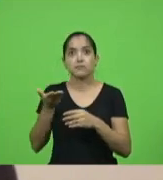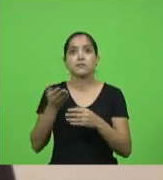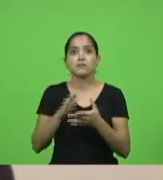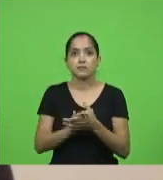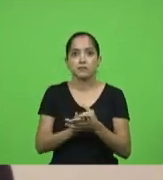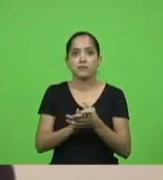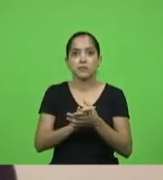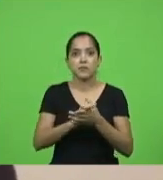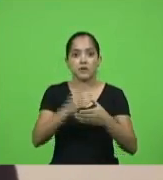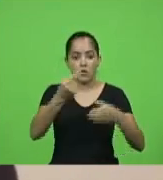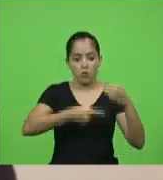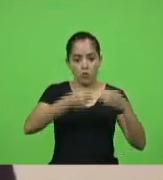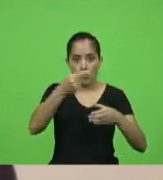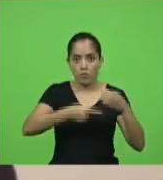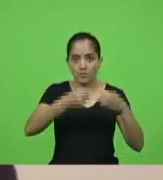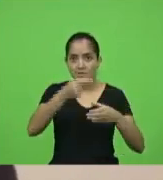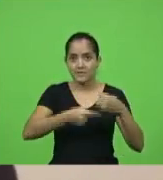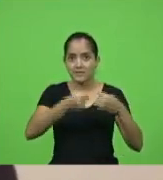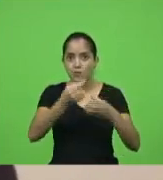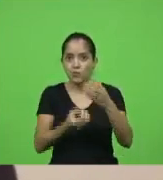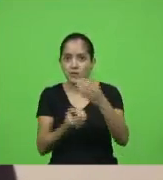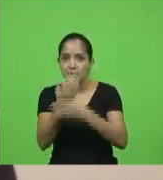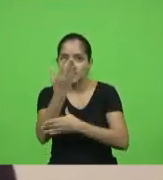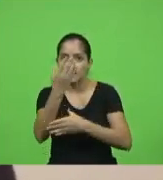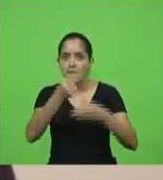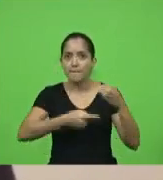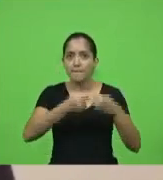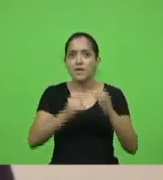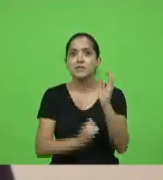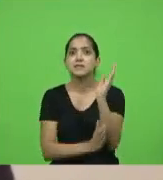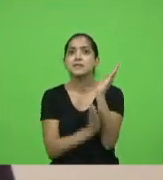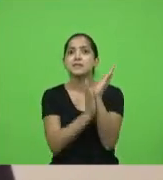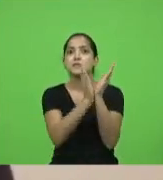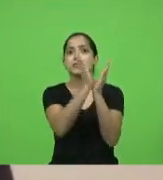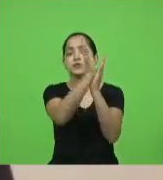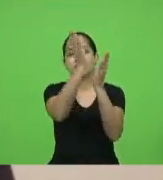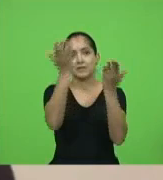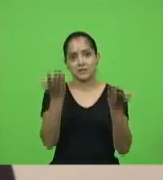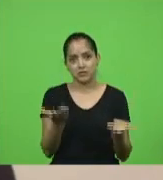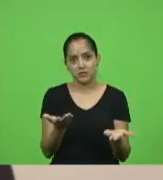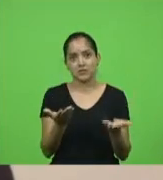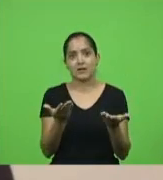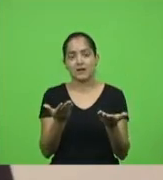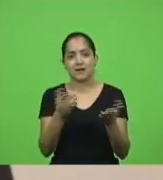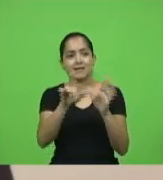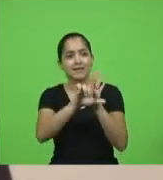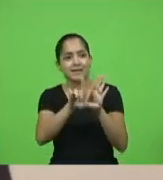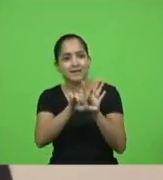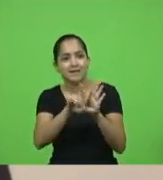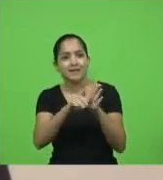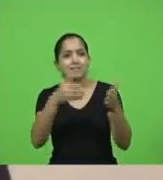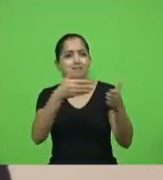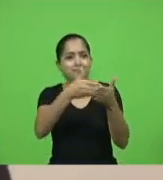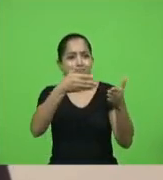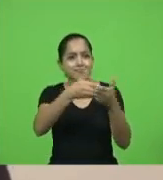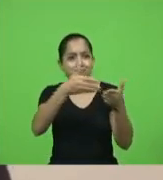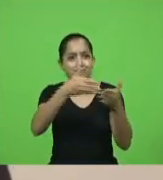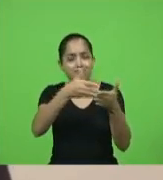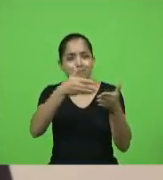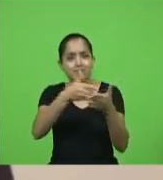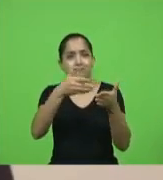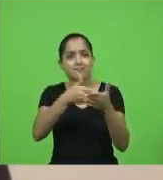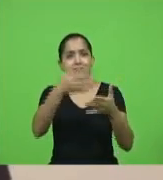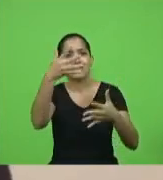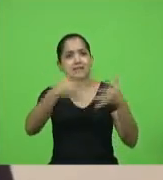comissão hoje para começar a desburocratizar revogar leis que atrapalham todos que querem empreender em Santa